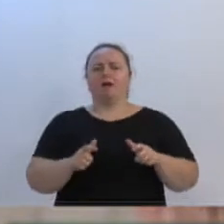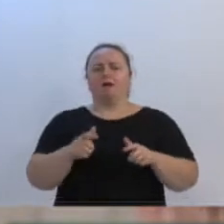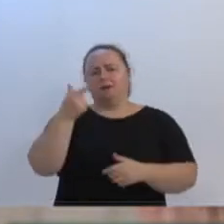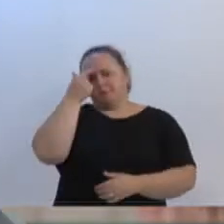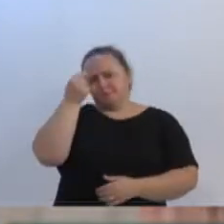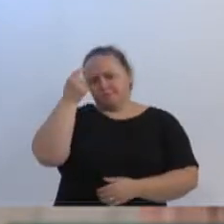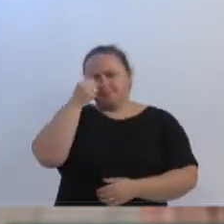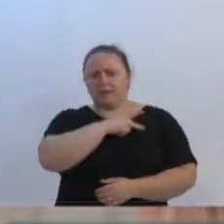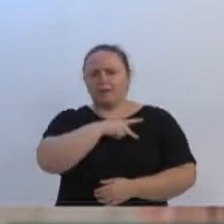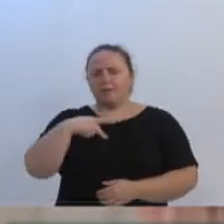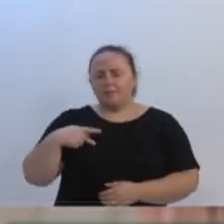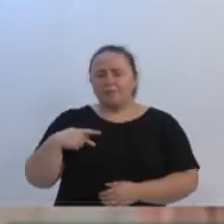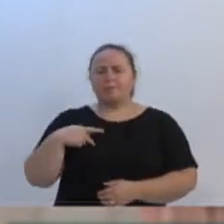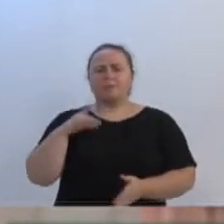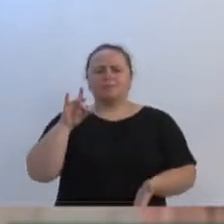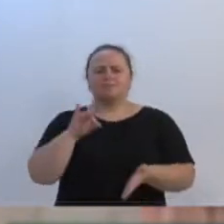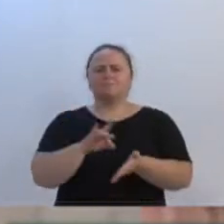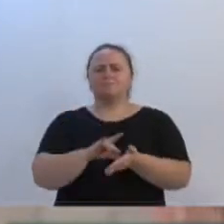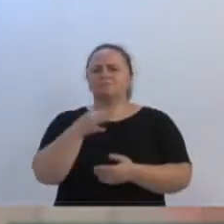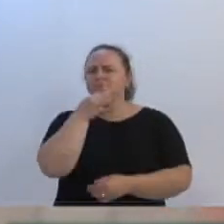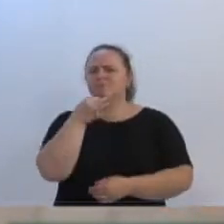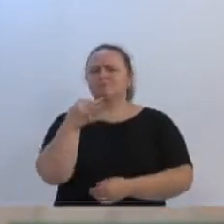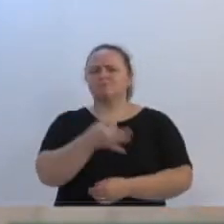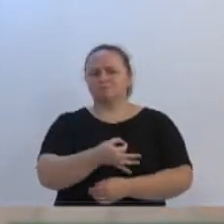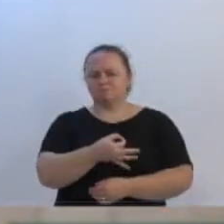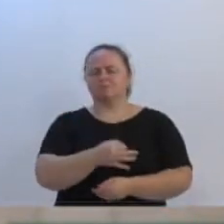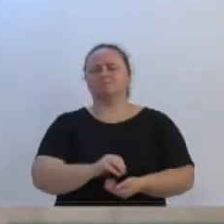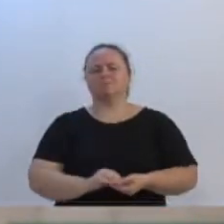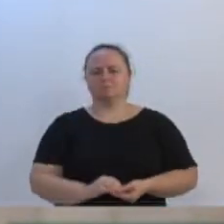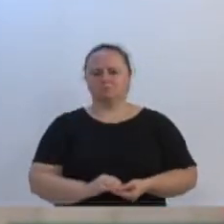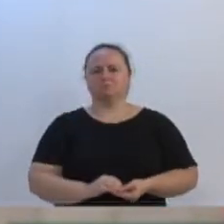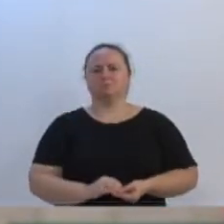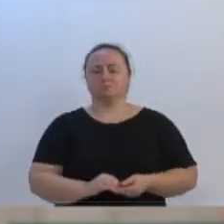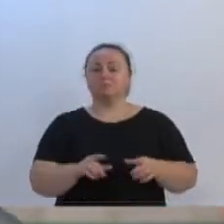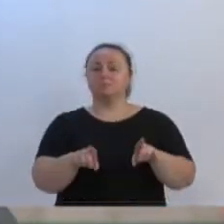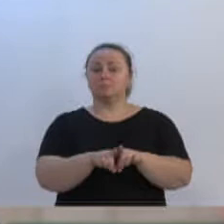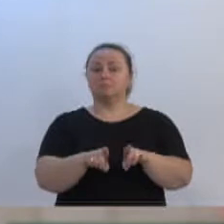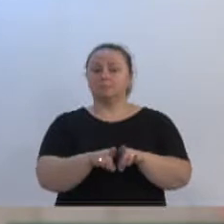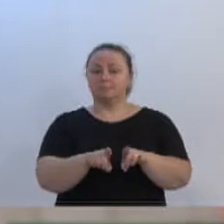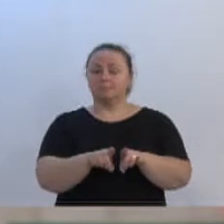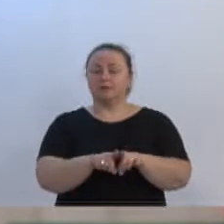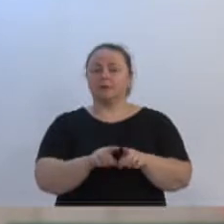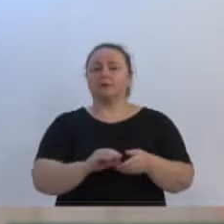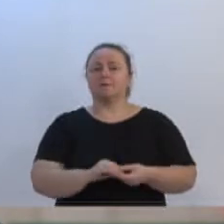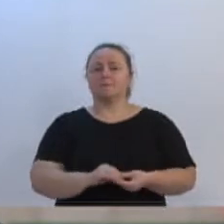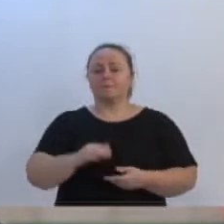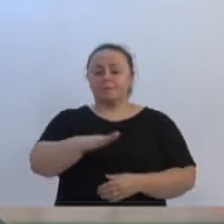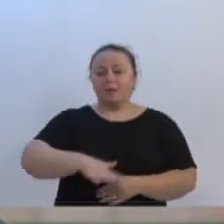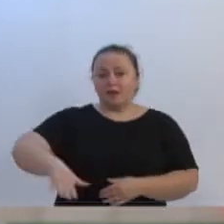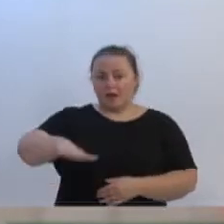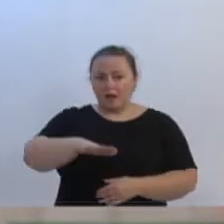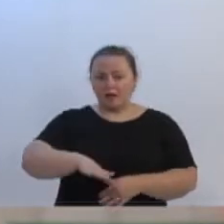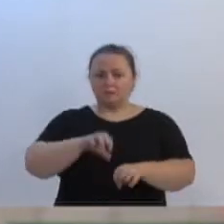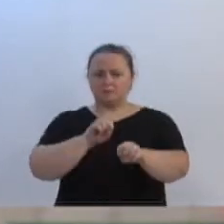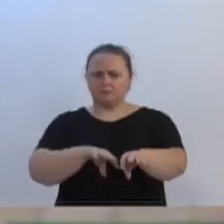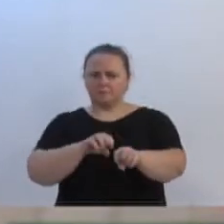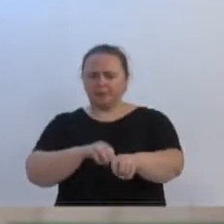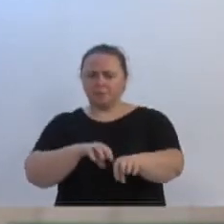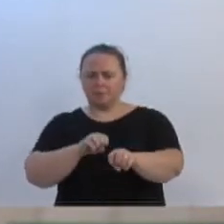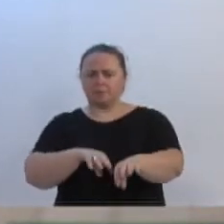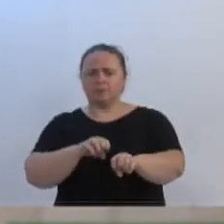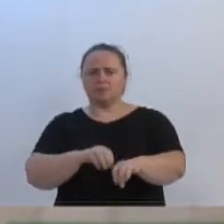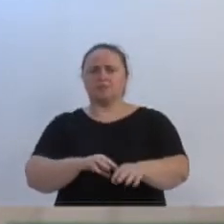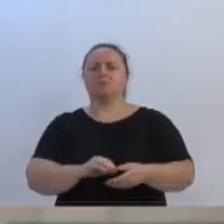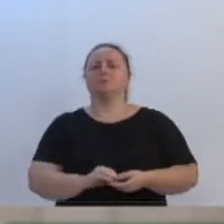públicas, realmente é terrível essas notícias aí. E não bastasse isso, não só na área da educação, se